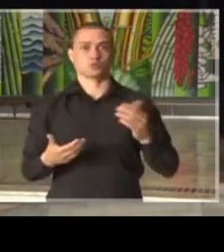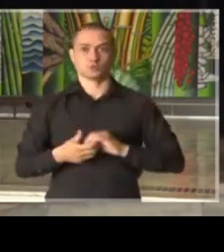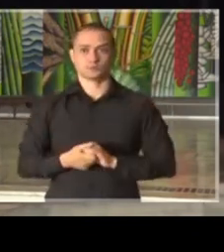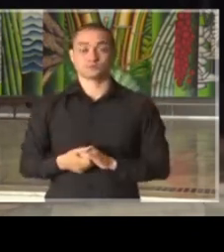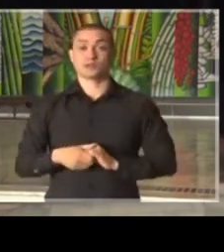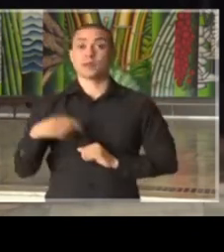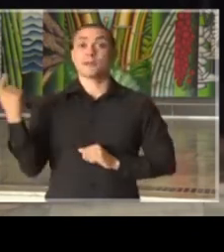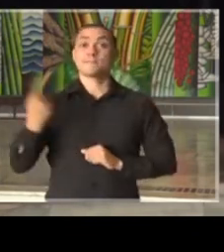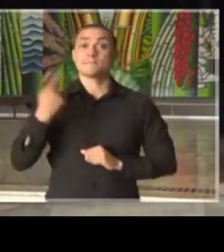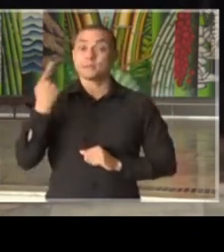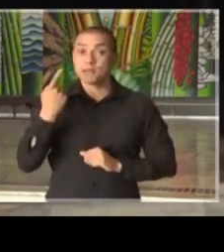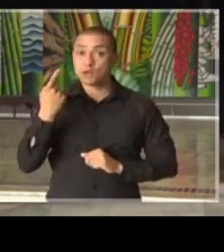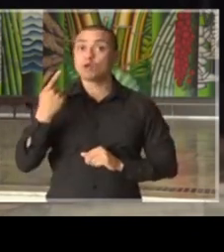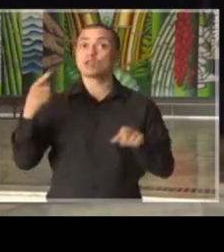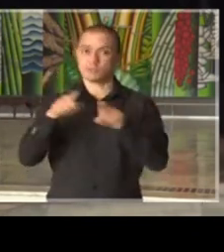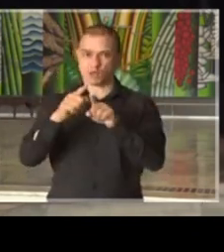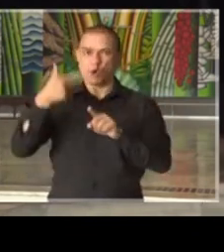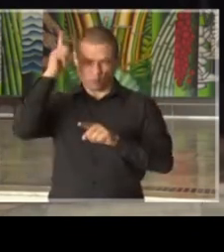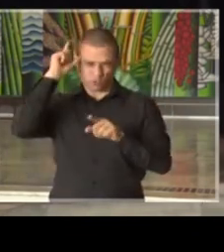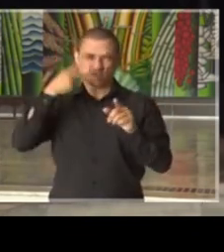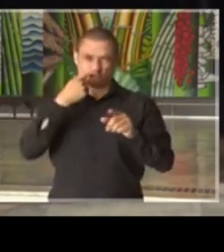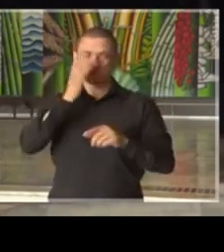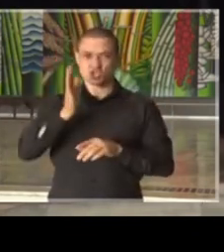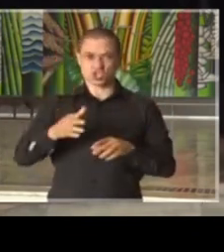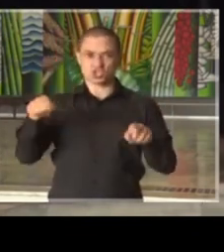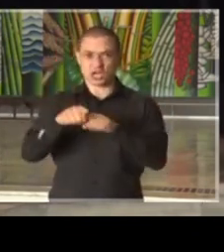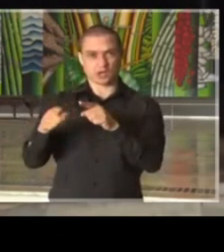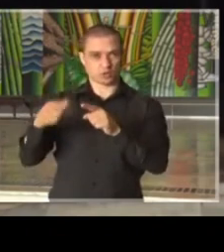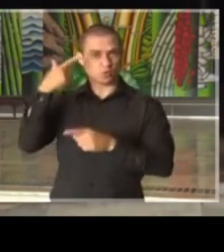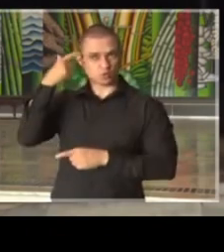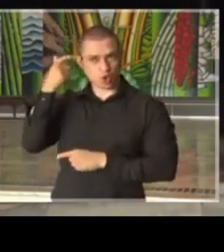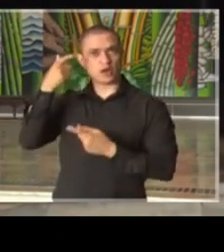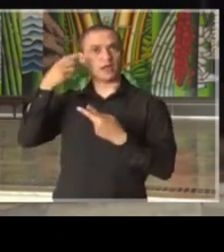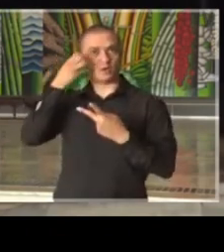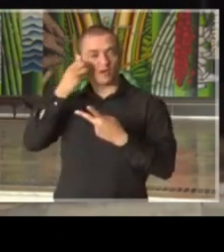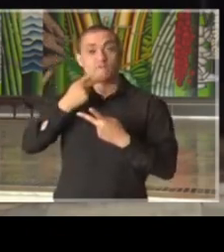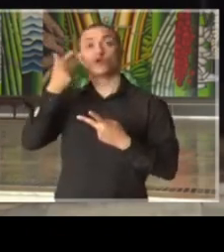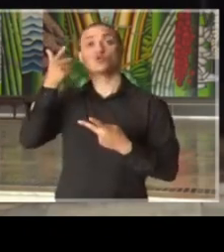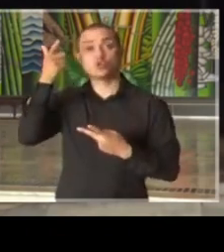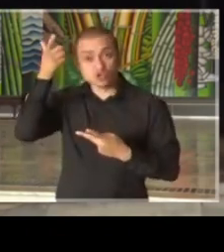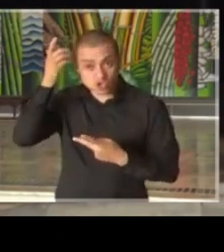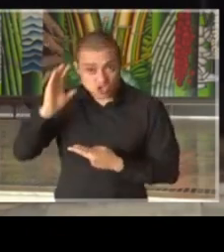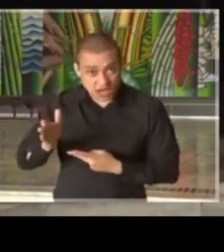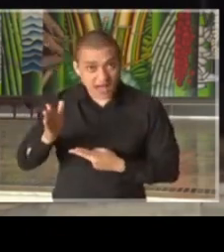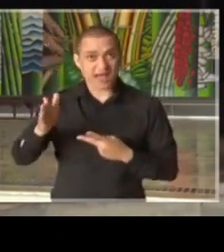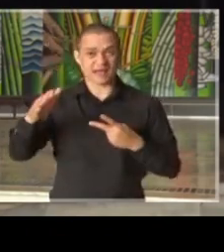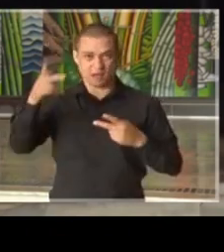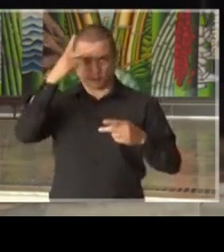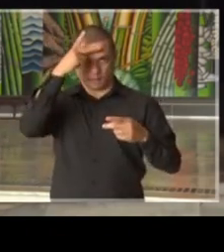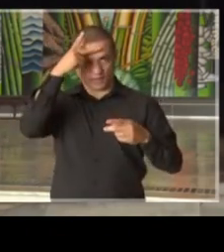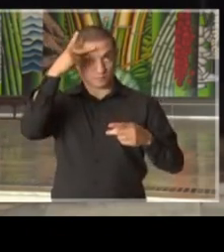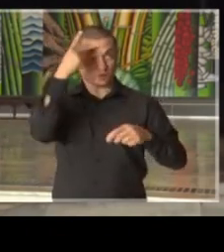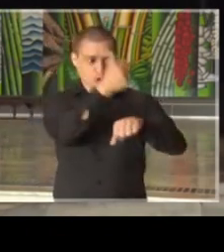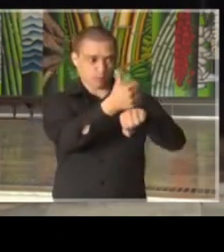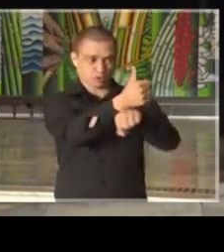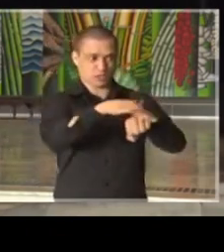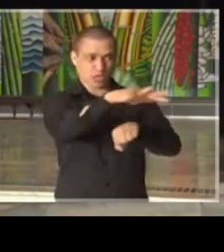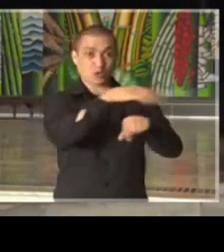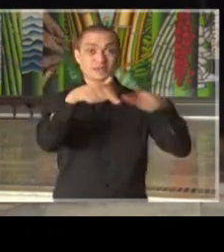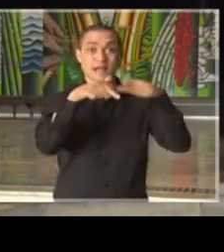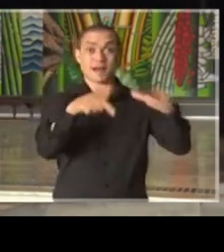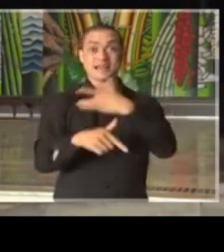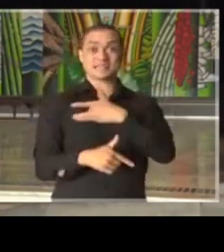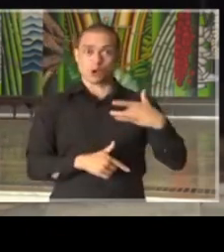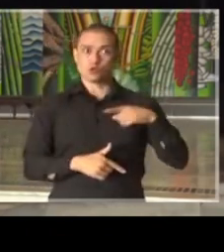Também, de novo, ressaltando as palavras do governador e do prefeito, as forças de saúde, elas estão muito